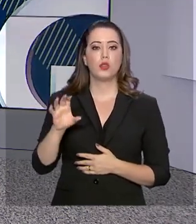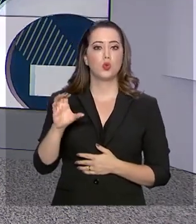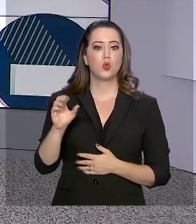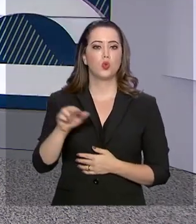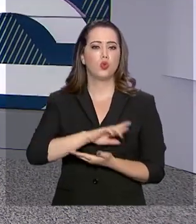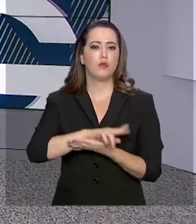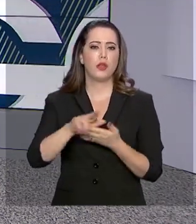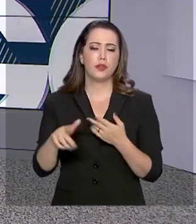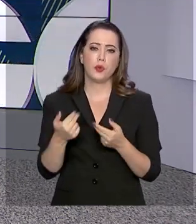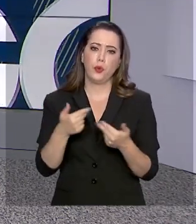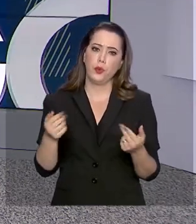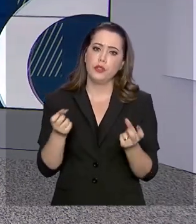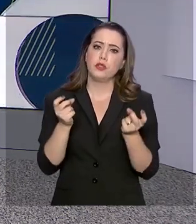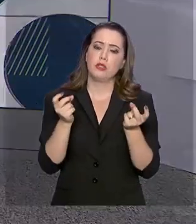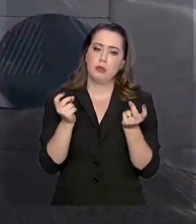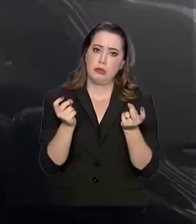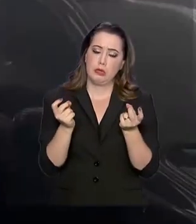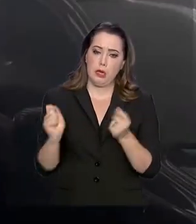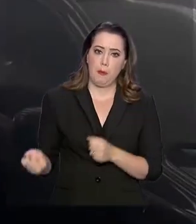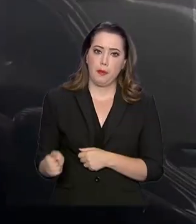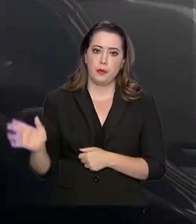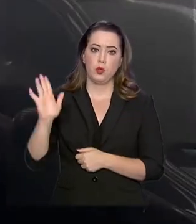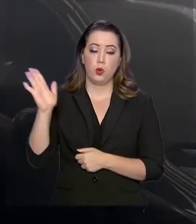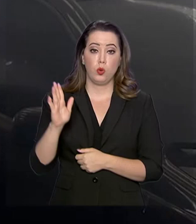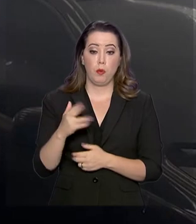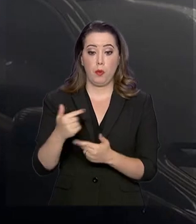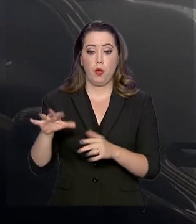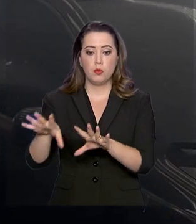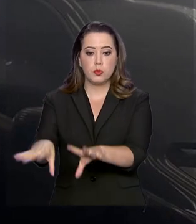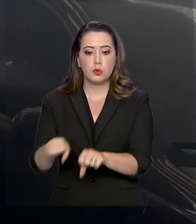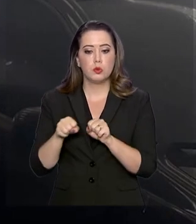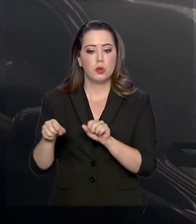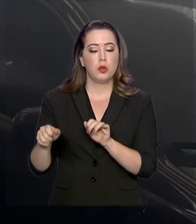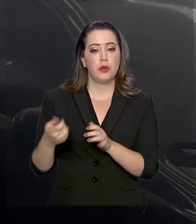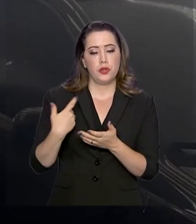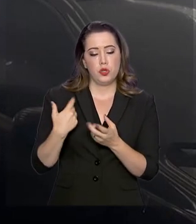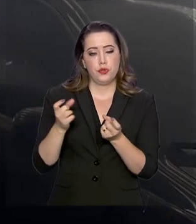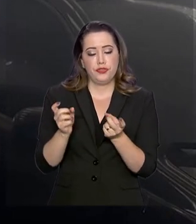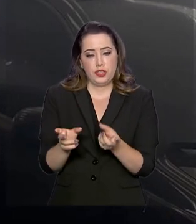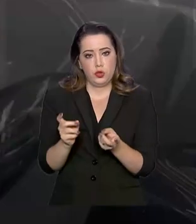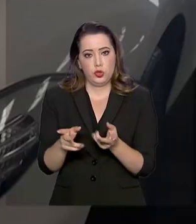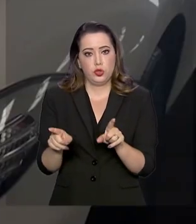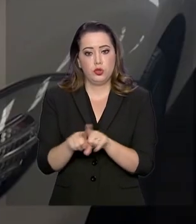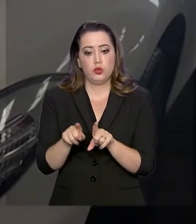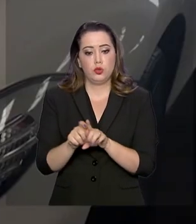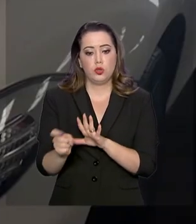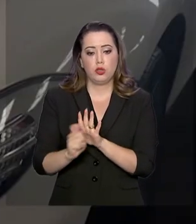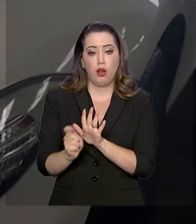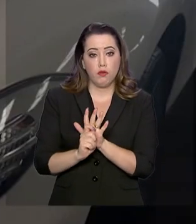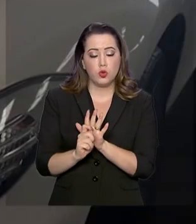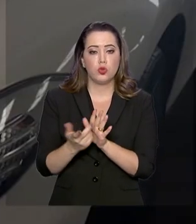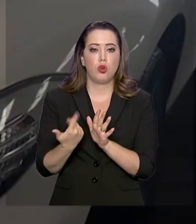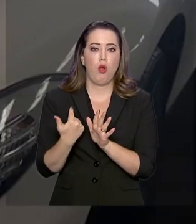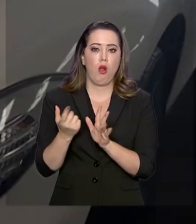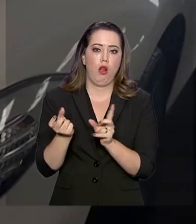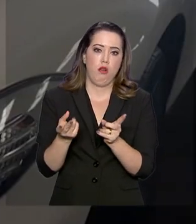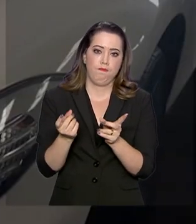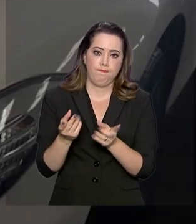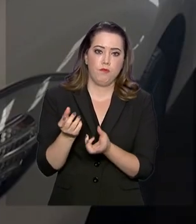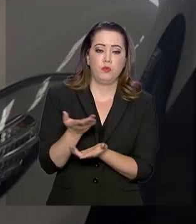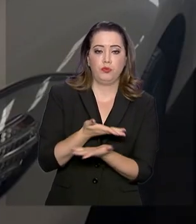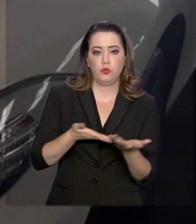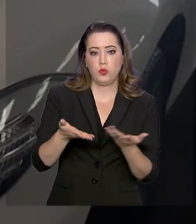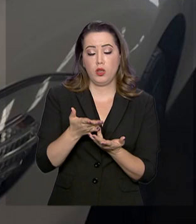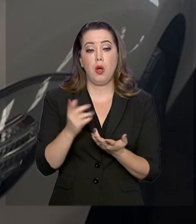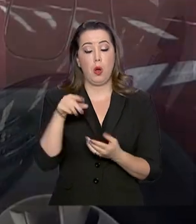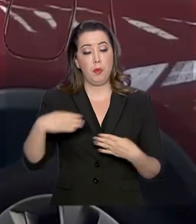apreendidos do tráfico de drogas. Ao todo, 327 veículos serão leiloados pelo Ministério da Justiça, entre